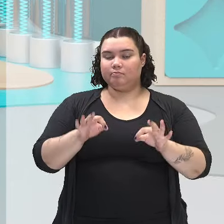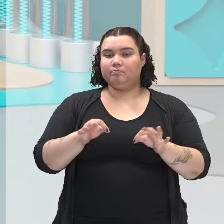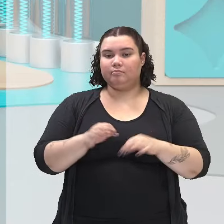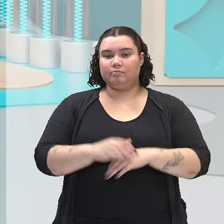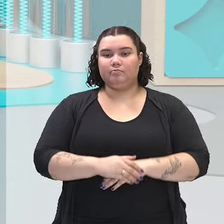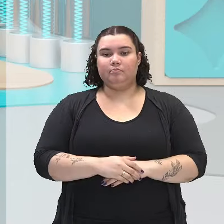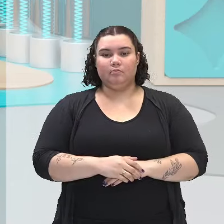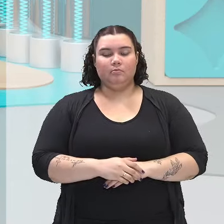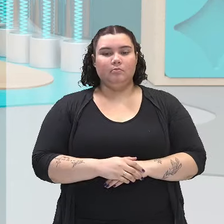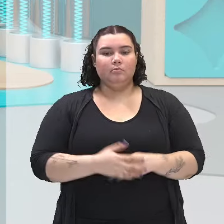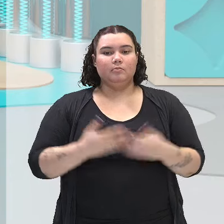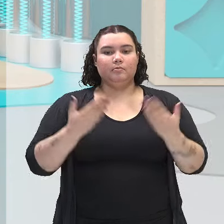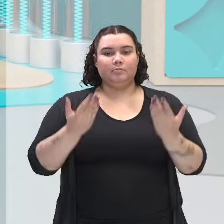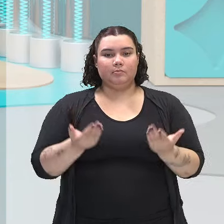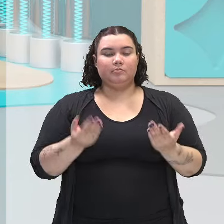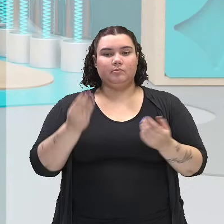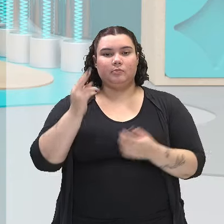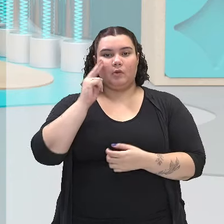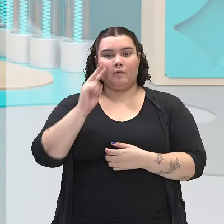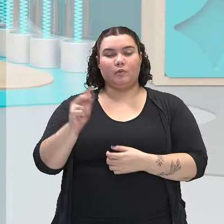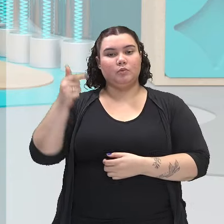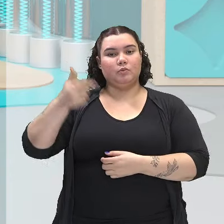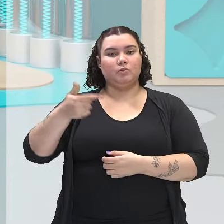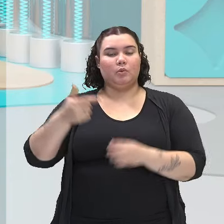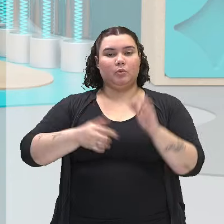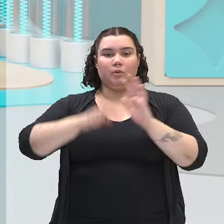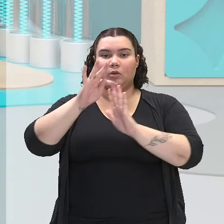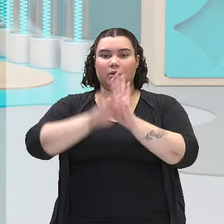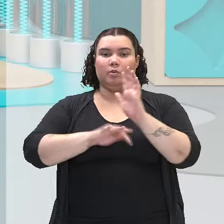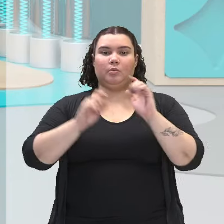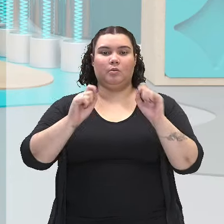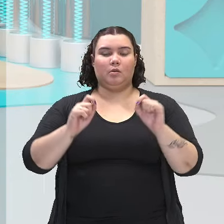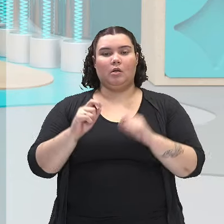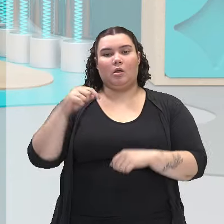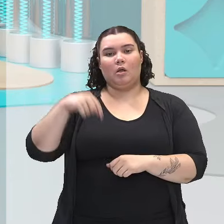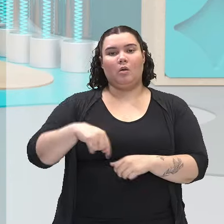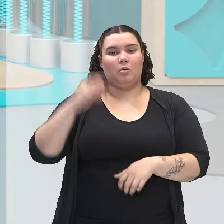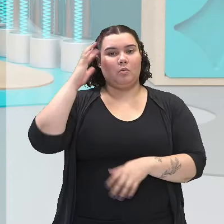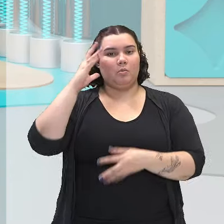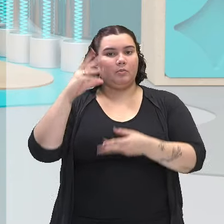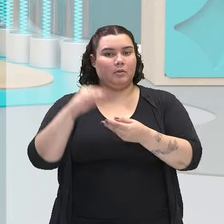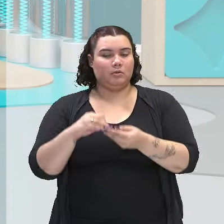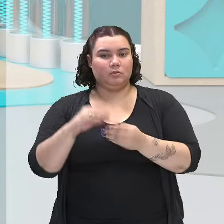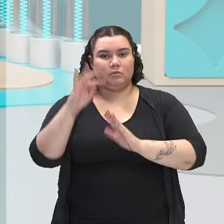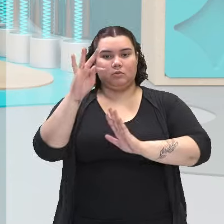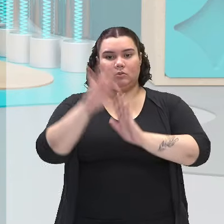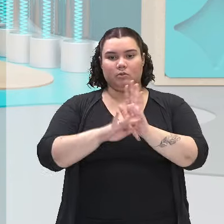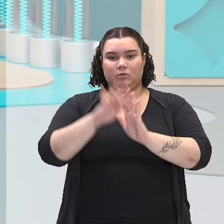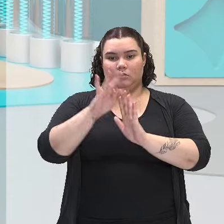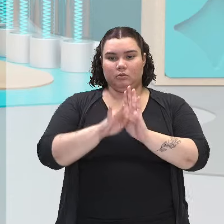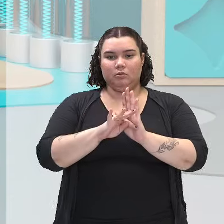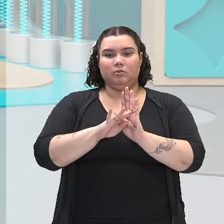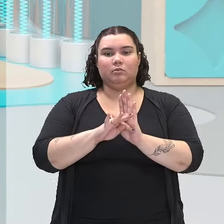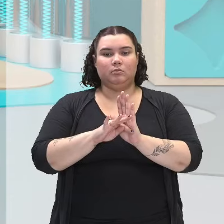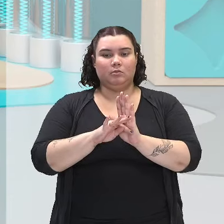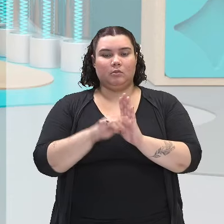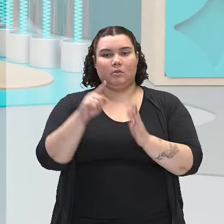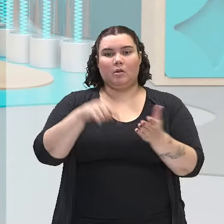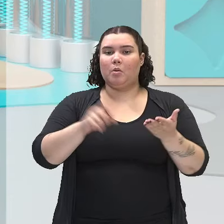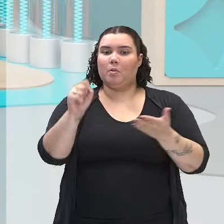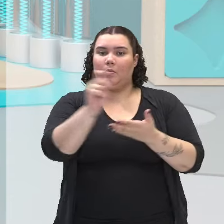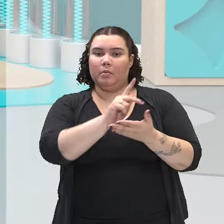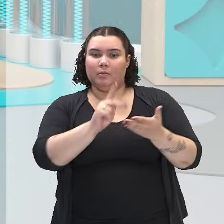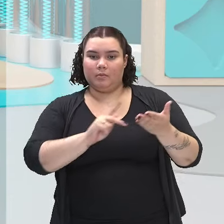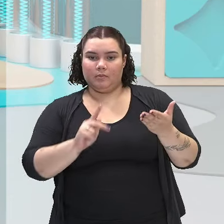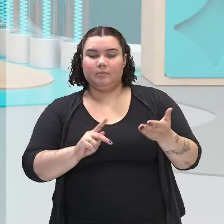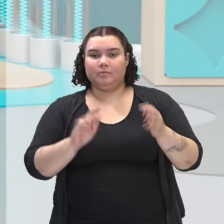Então, nós vimos aí no segundo texto uma interpretação de um poema,